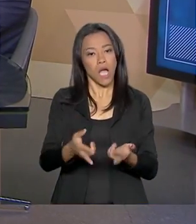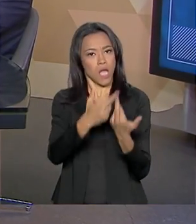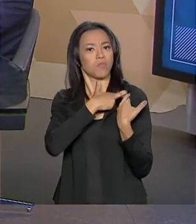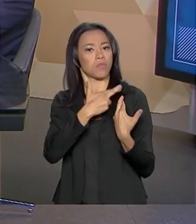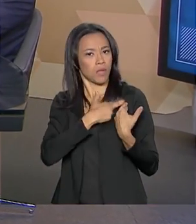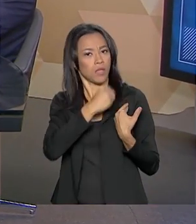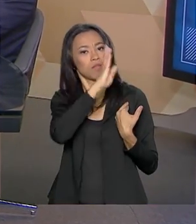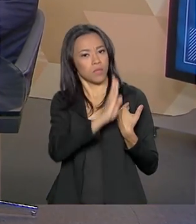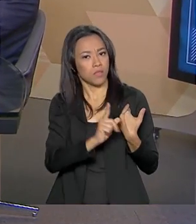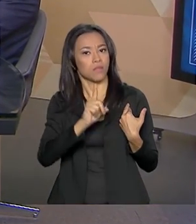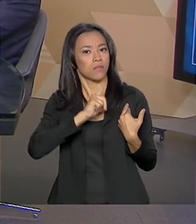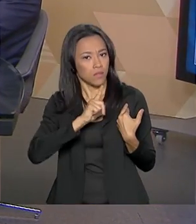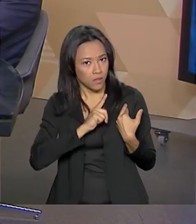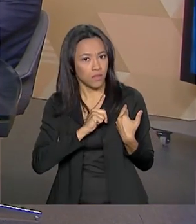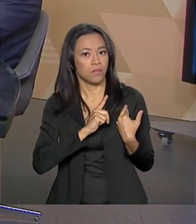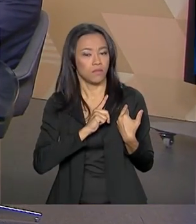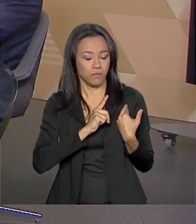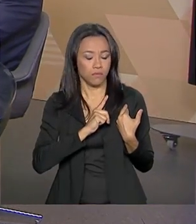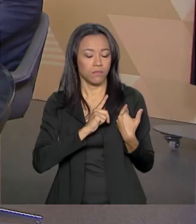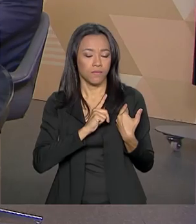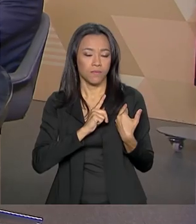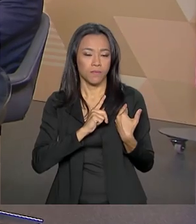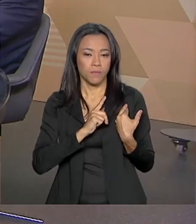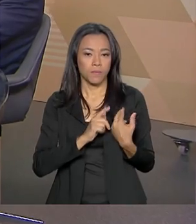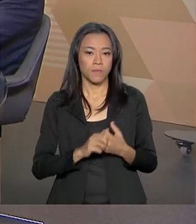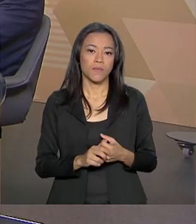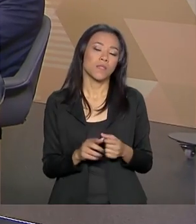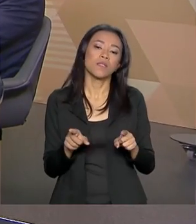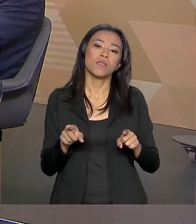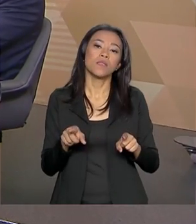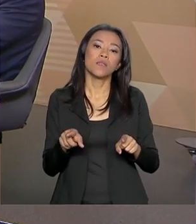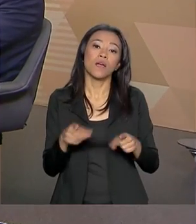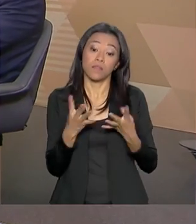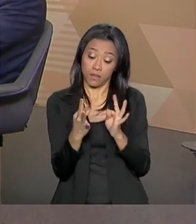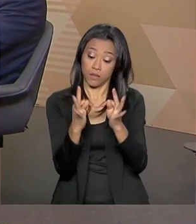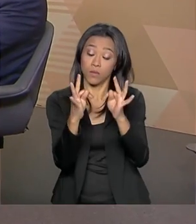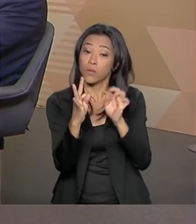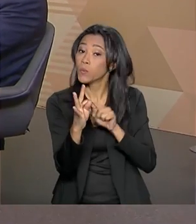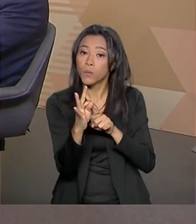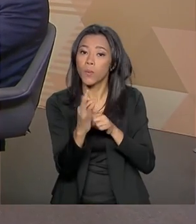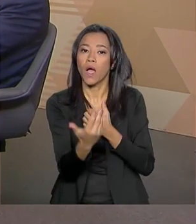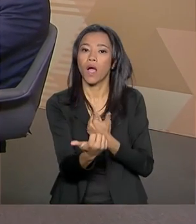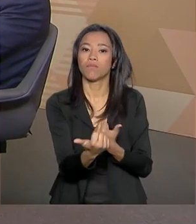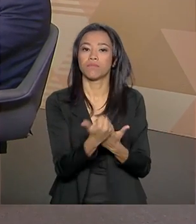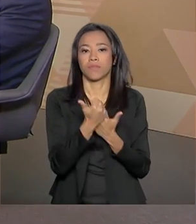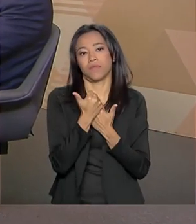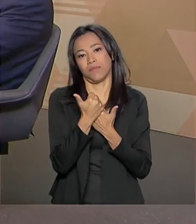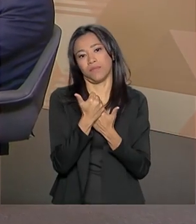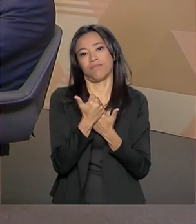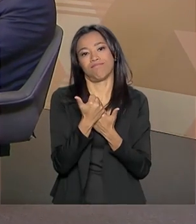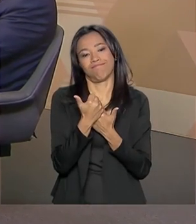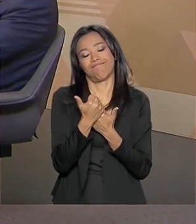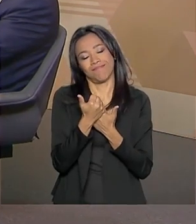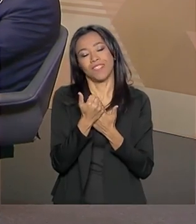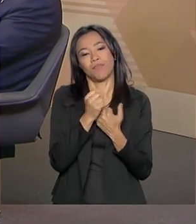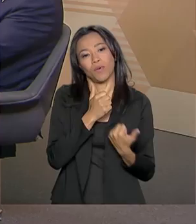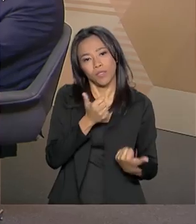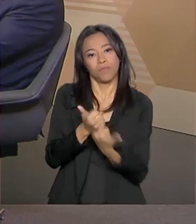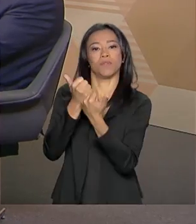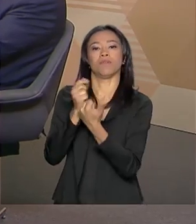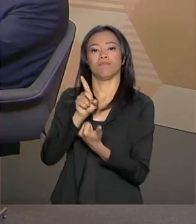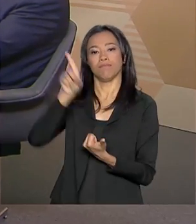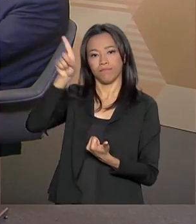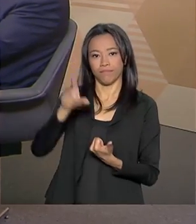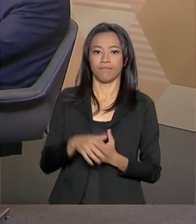Brasil tem e a tecnologia, a ajuda que o Brasil pode dar nesse setor. Agora, nós